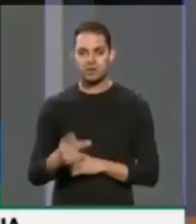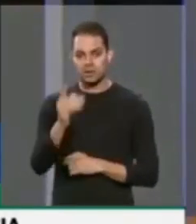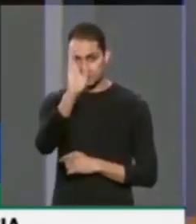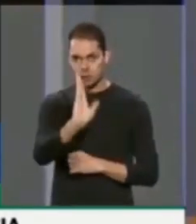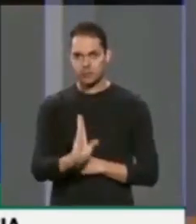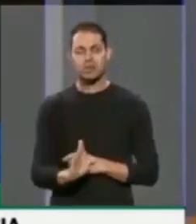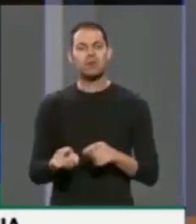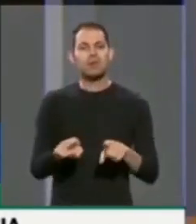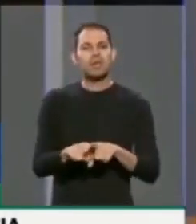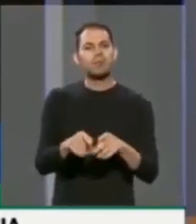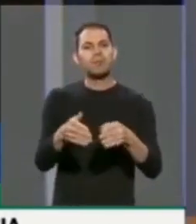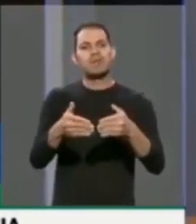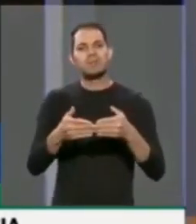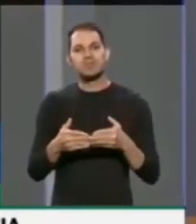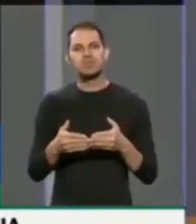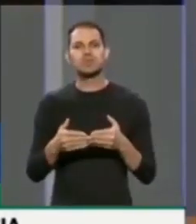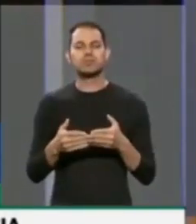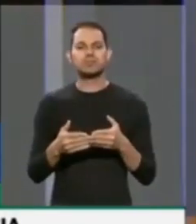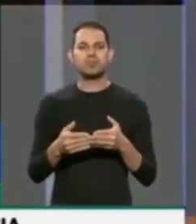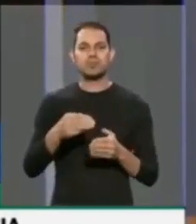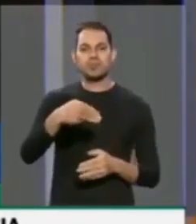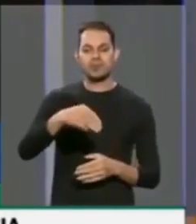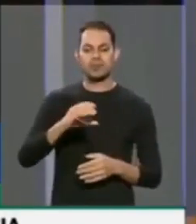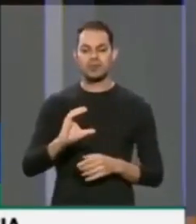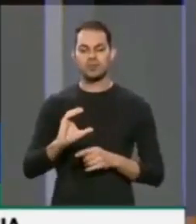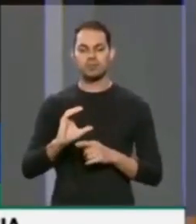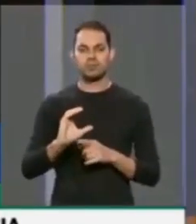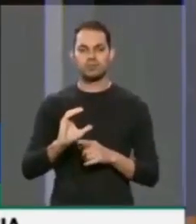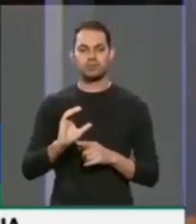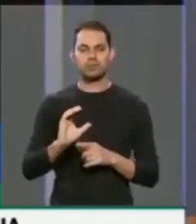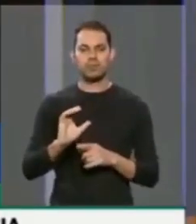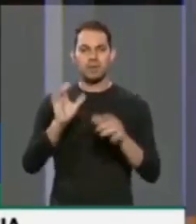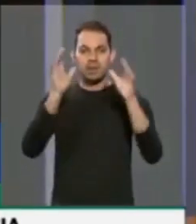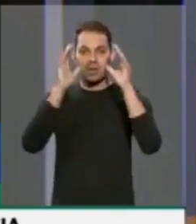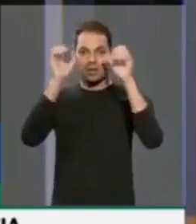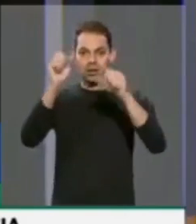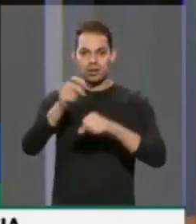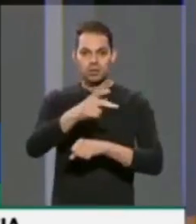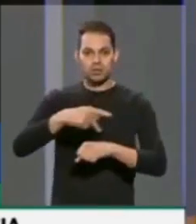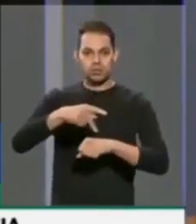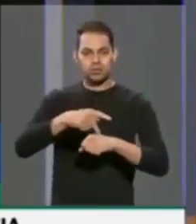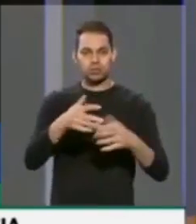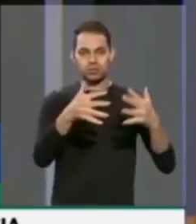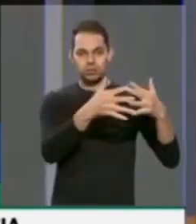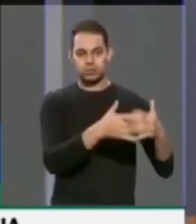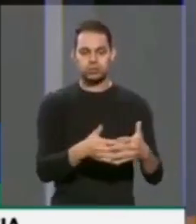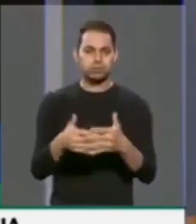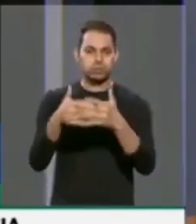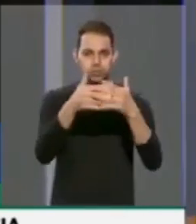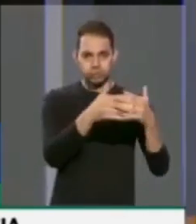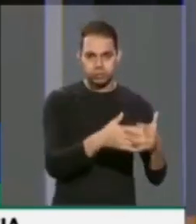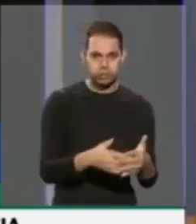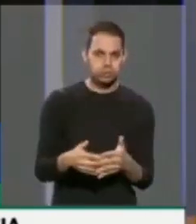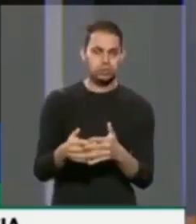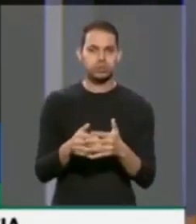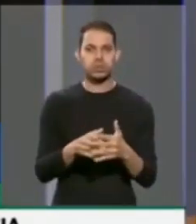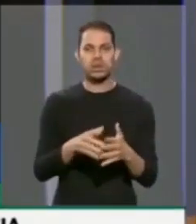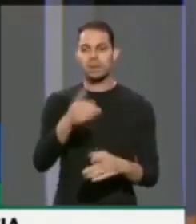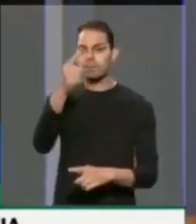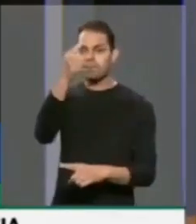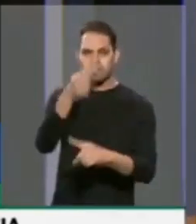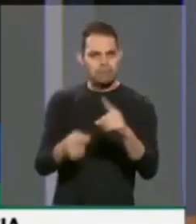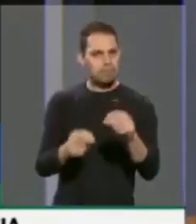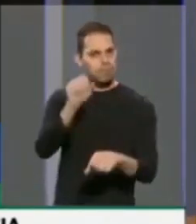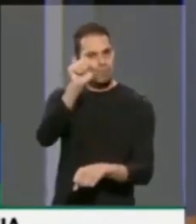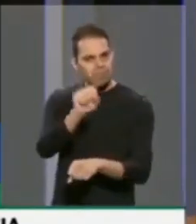E pedindo uma medida cautelar para a Corte Interamericana de Direitos Humanos que cessem esses abusos.